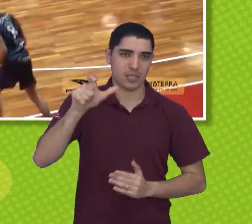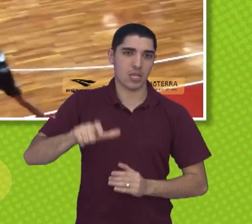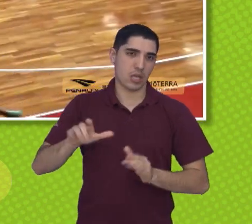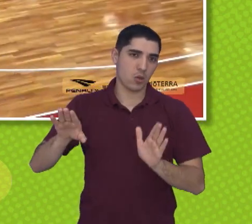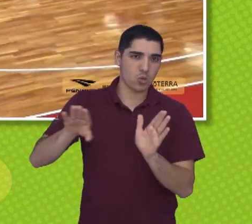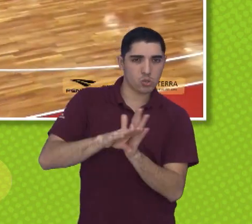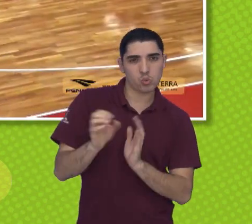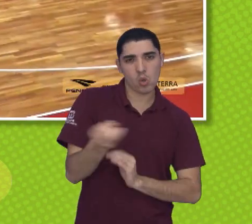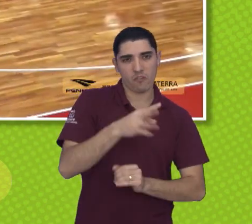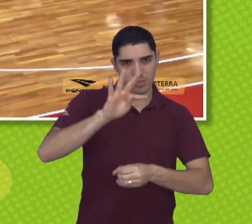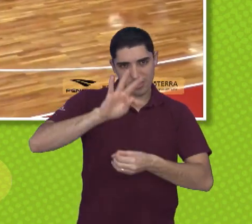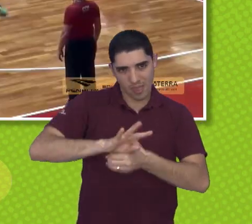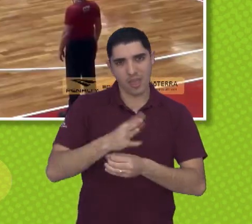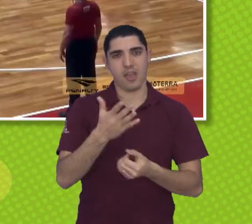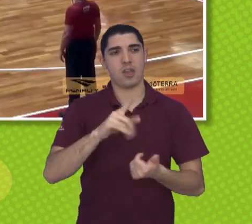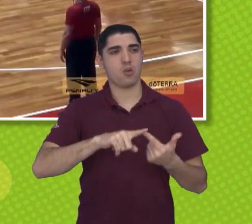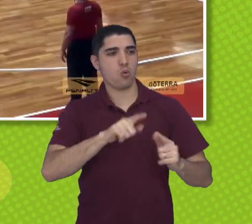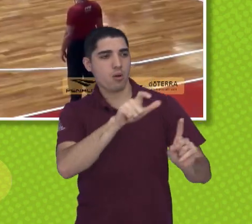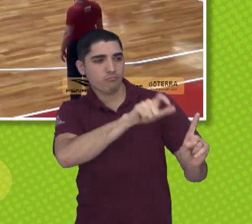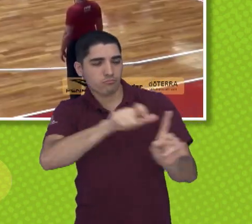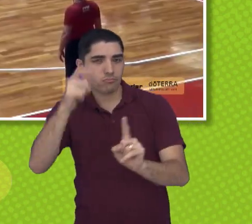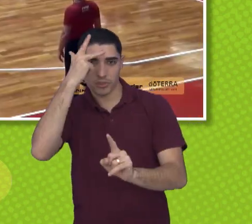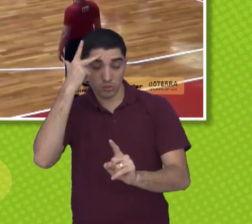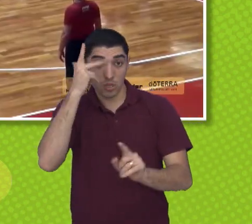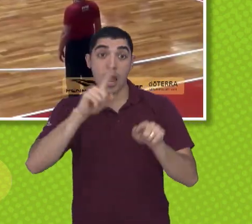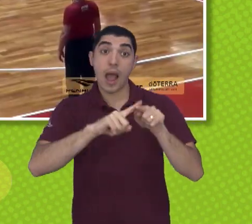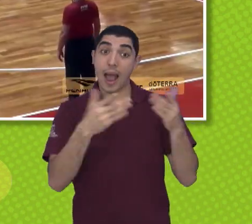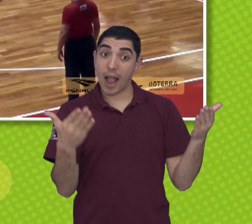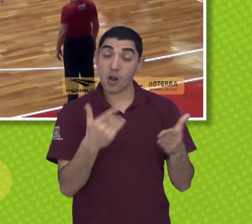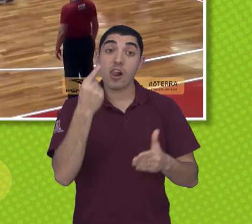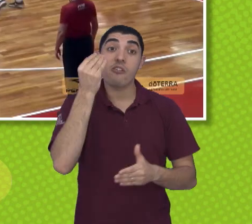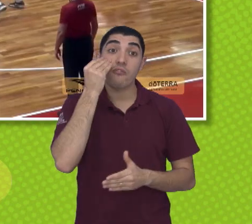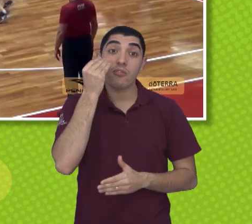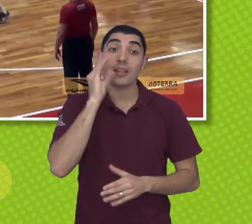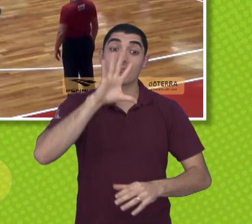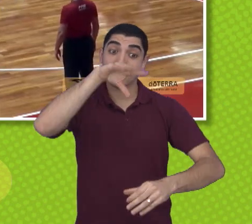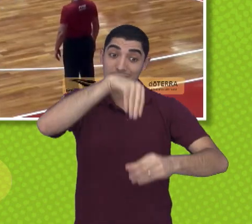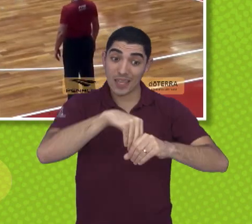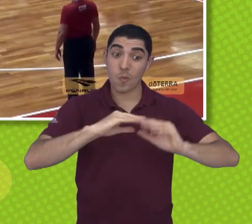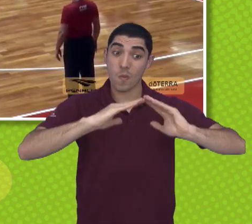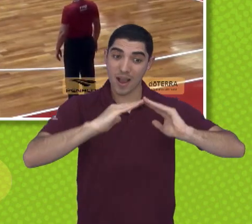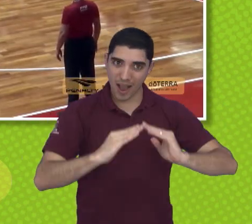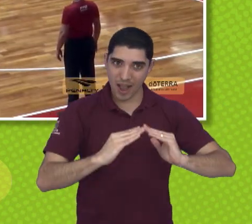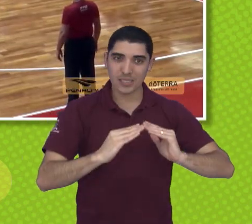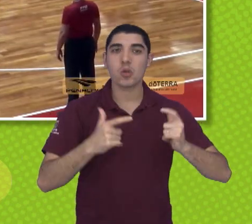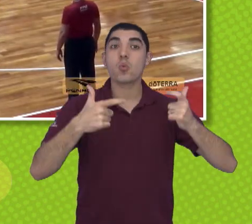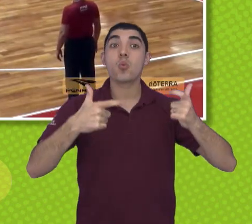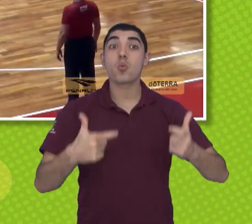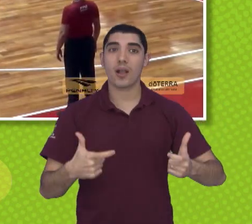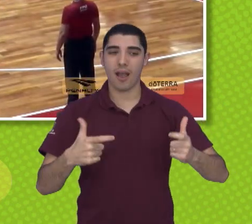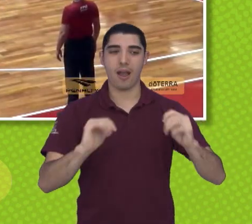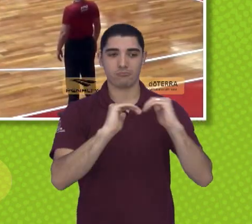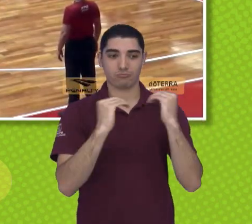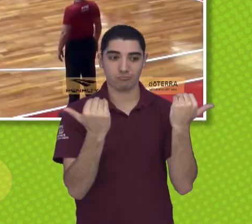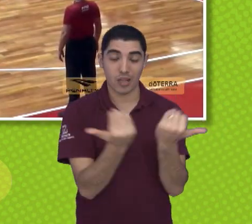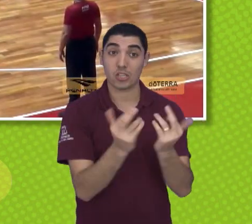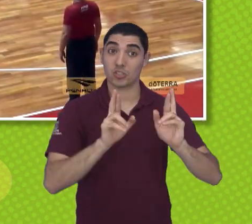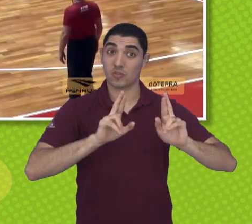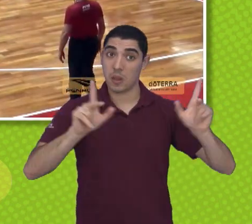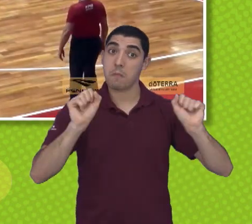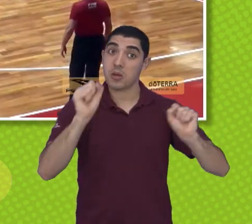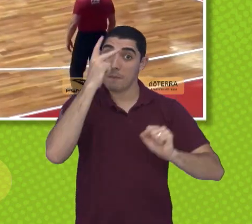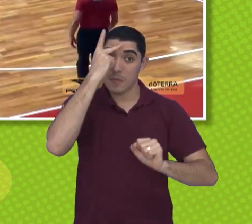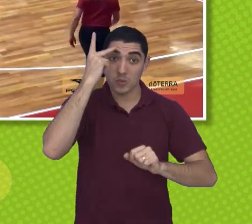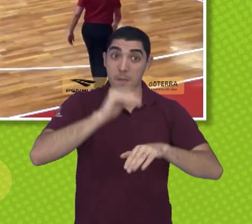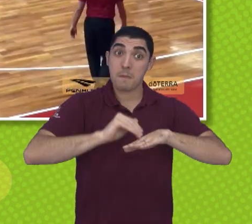e a gente vai ver como que, diante da torcida, e agora num ginásio diferente também, né, que pode ter mais gente, talvez